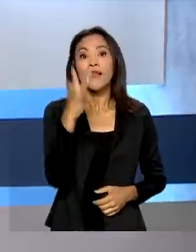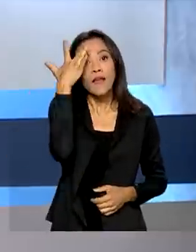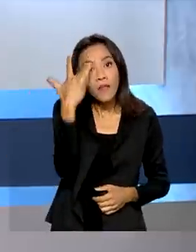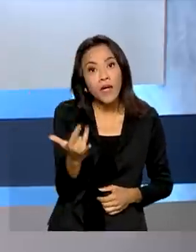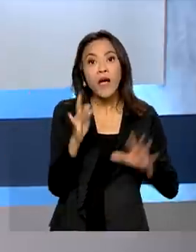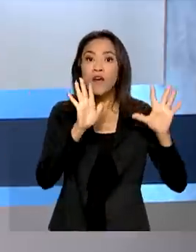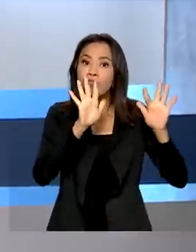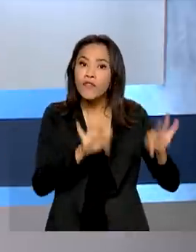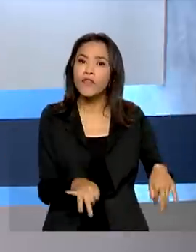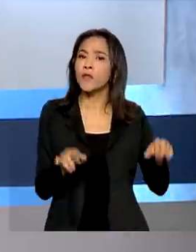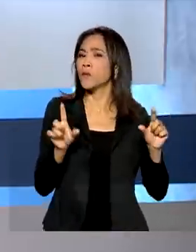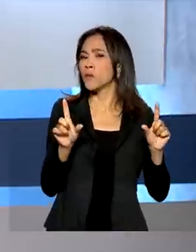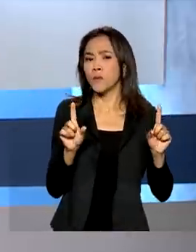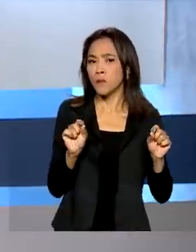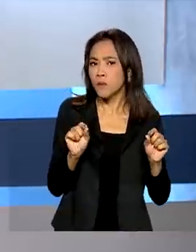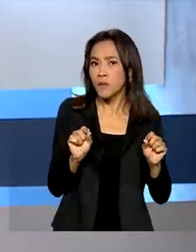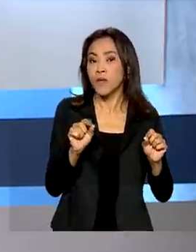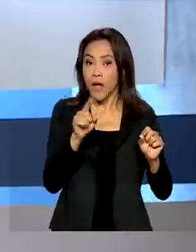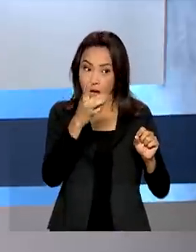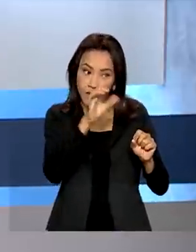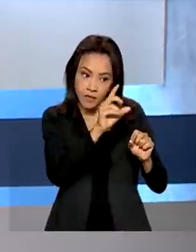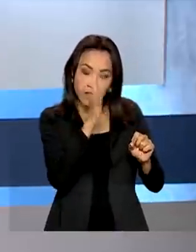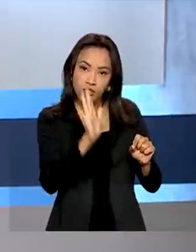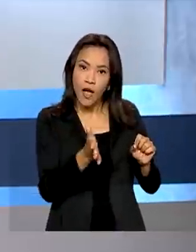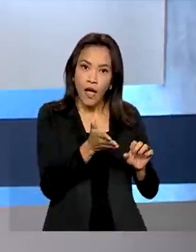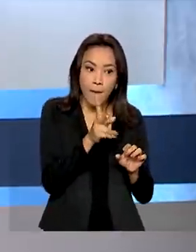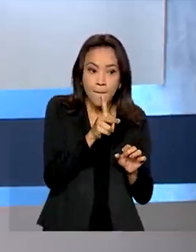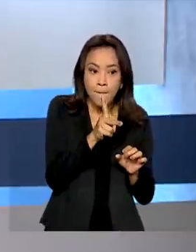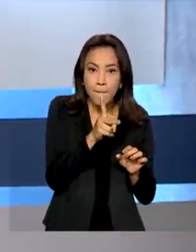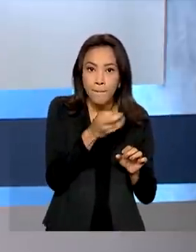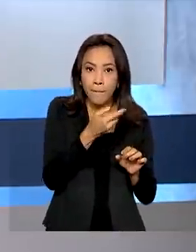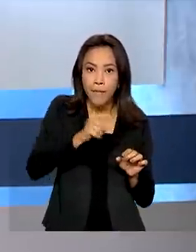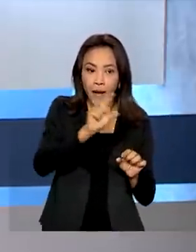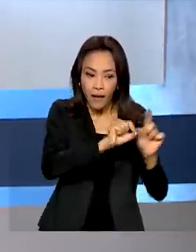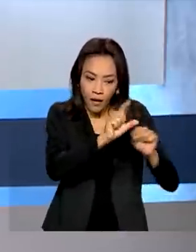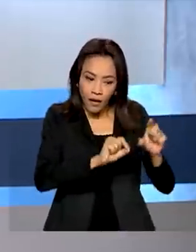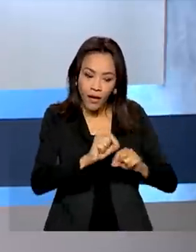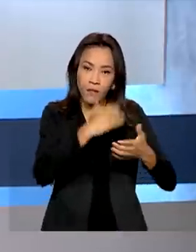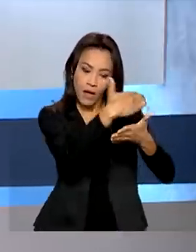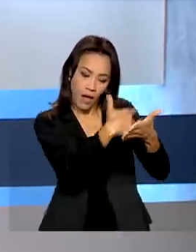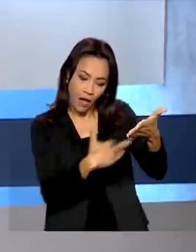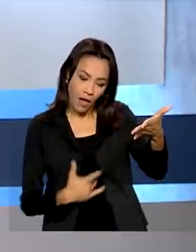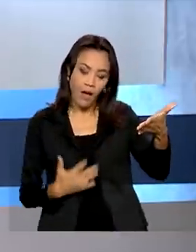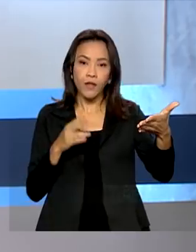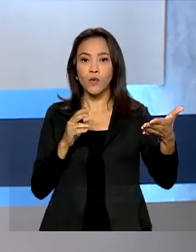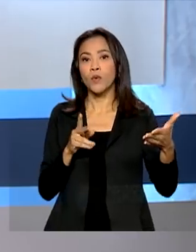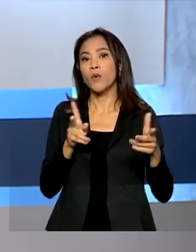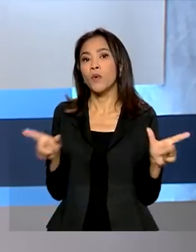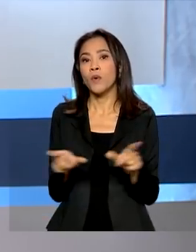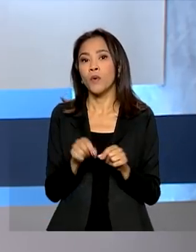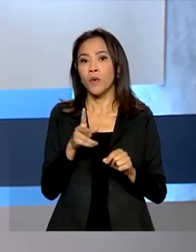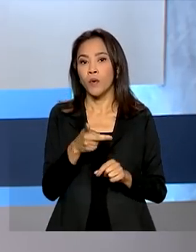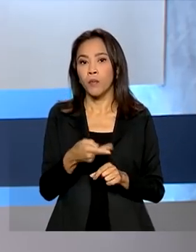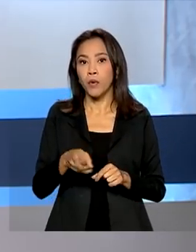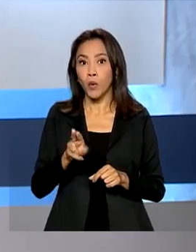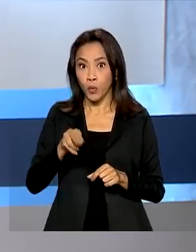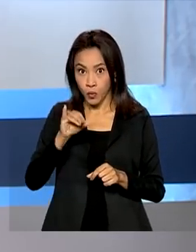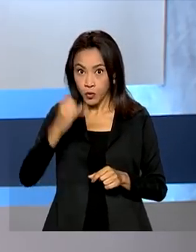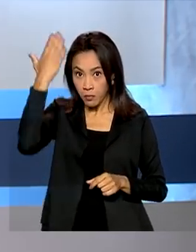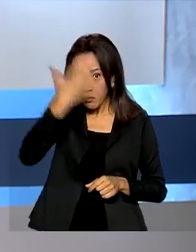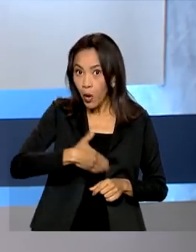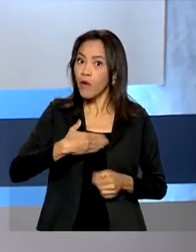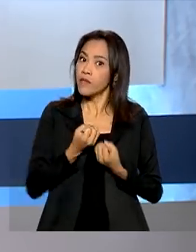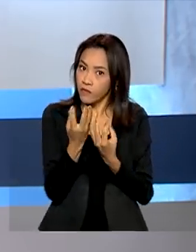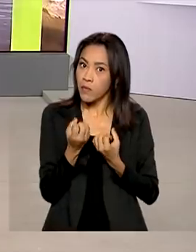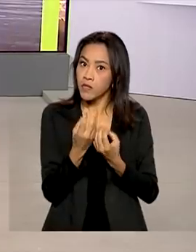amanhã o prazo para que os pré-selecionados na lista de espera do ProUni comprovem as informações fornecidas no ato da